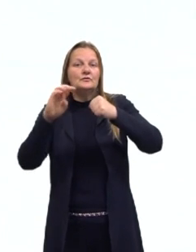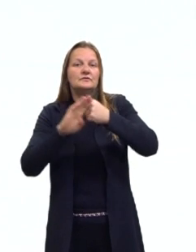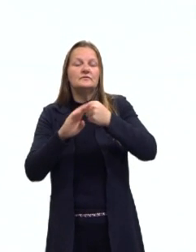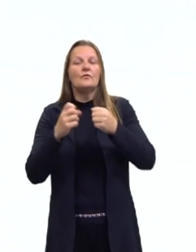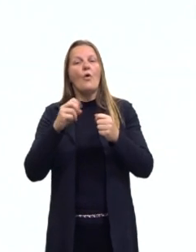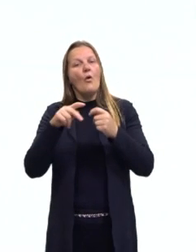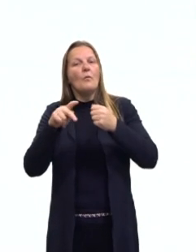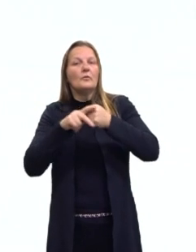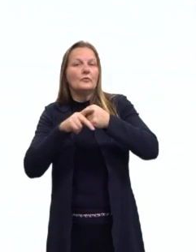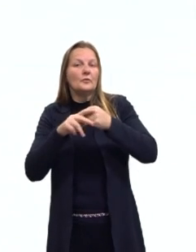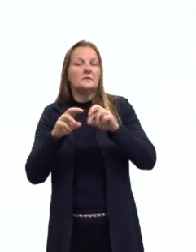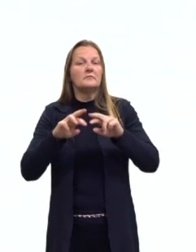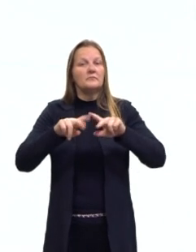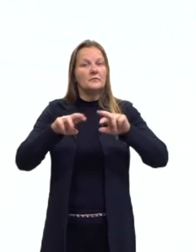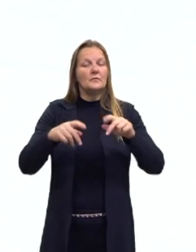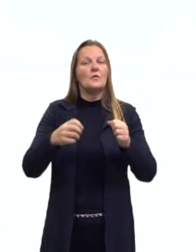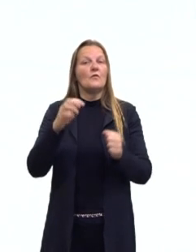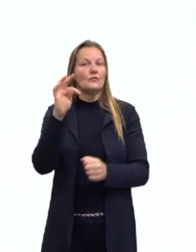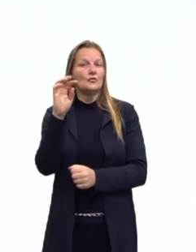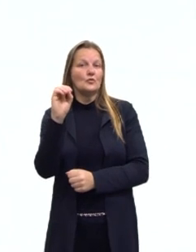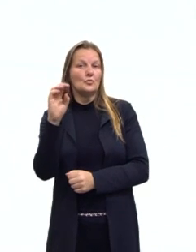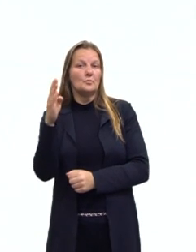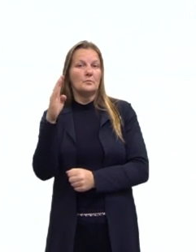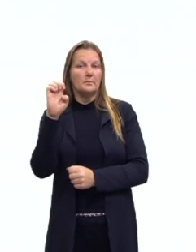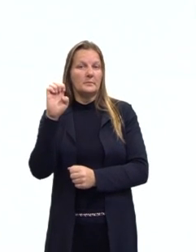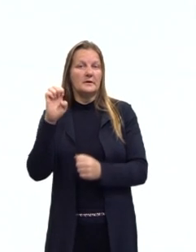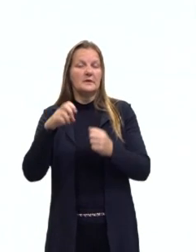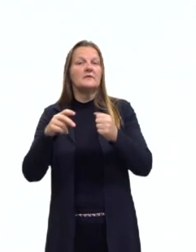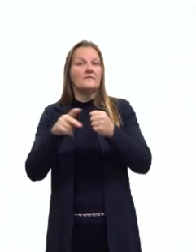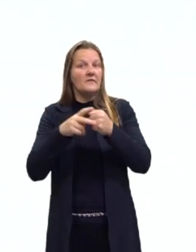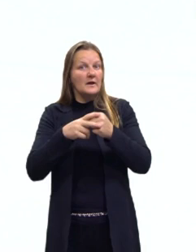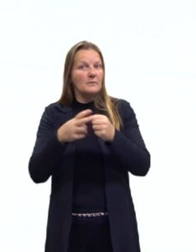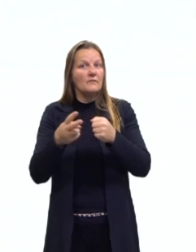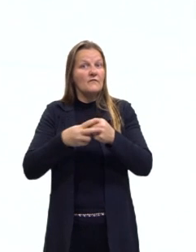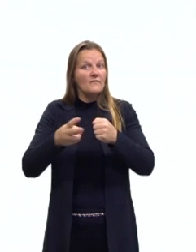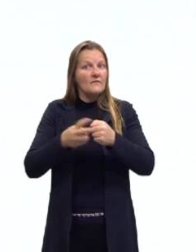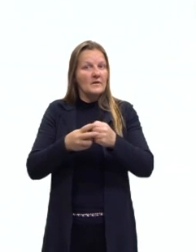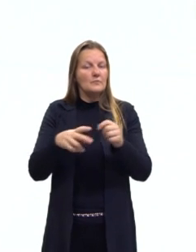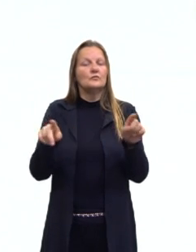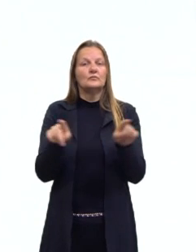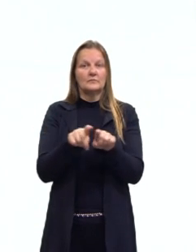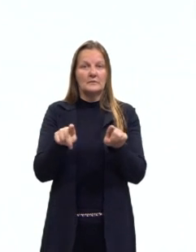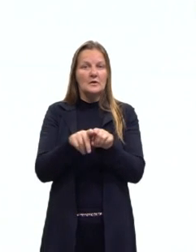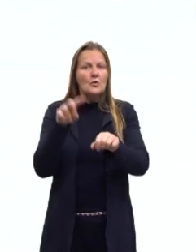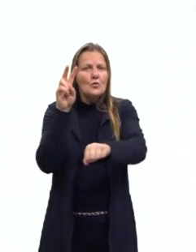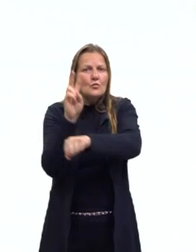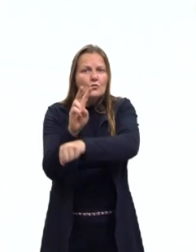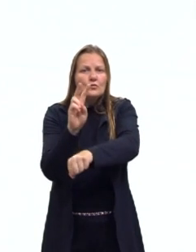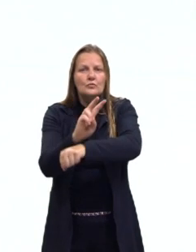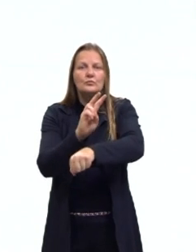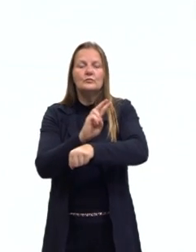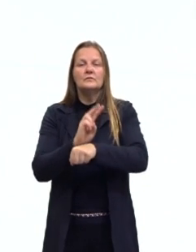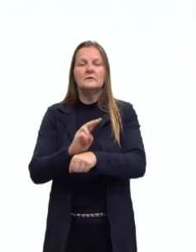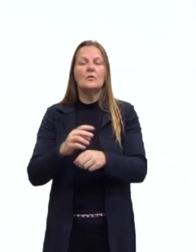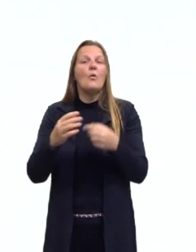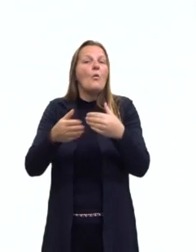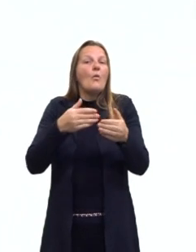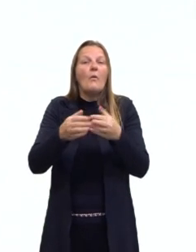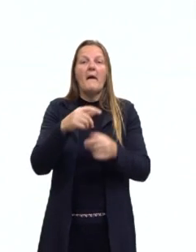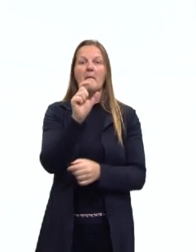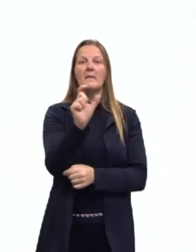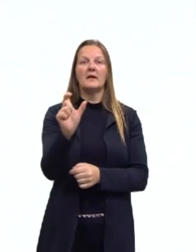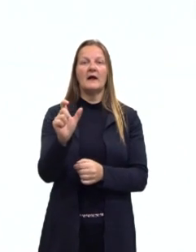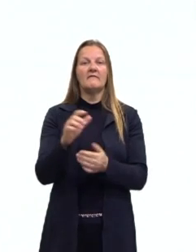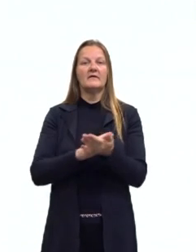pronome ou então um verbo to be. Então, eu tenho que tomar bastante cuidado que não é qualquer palavra que